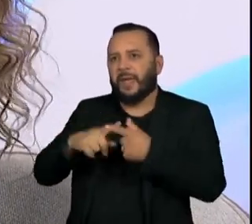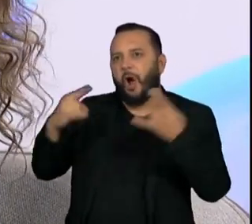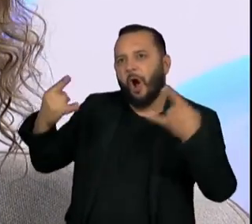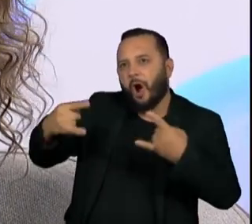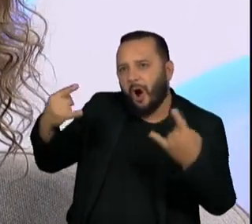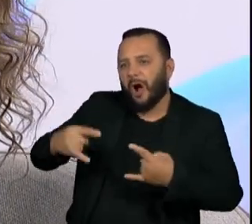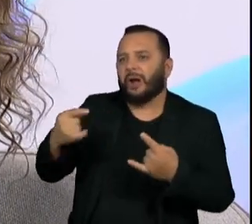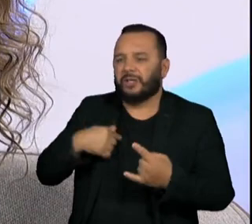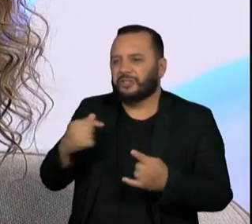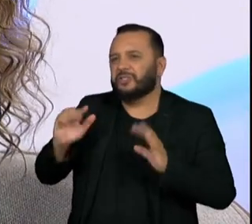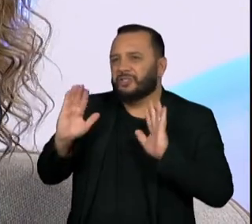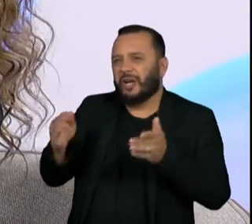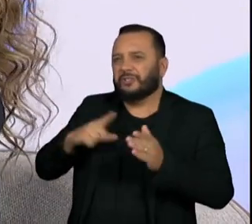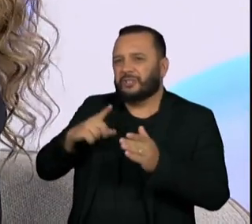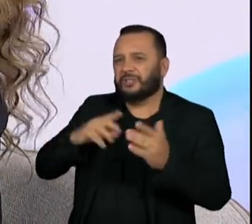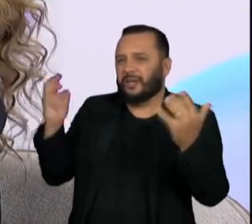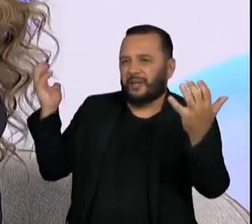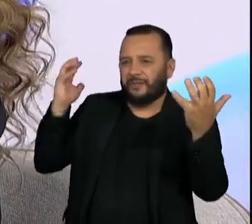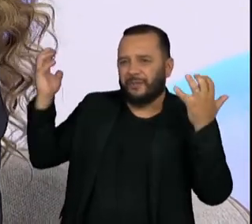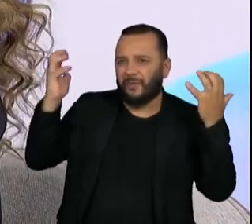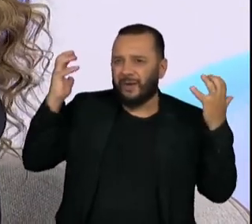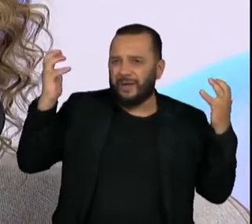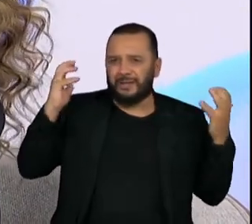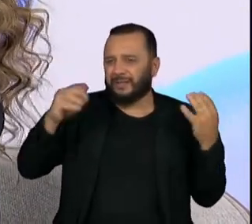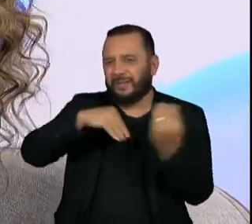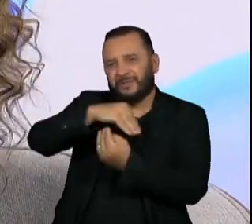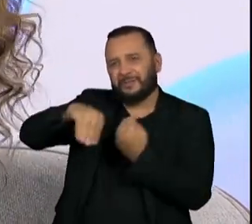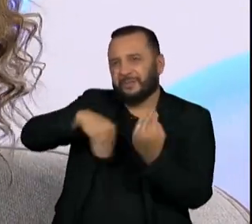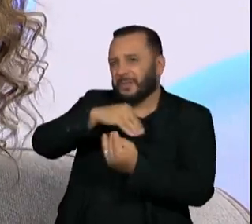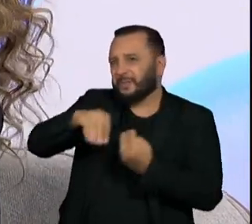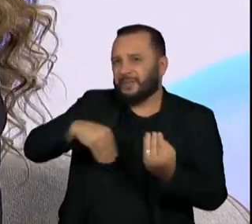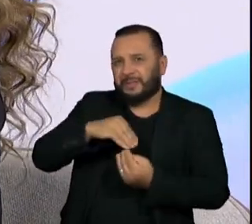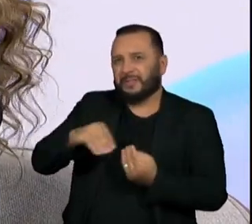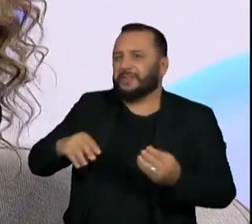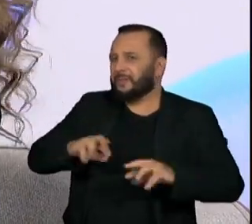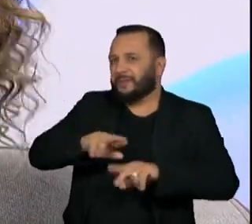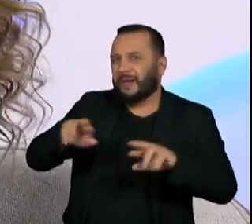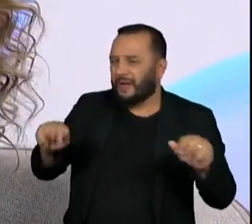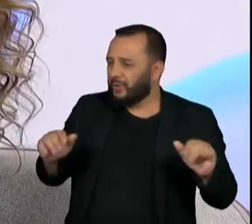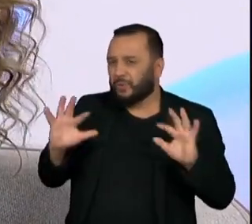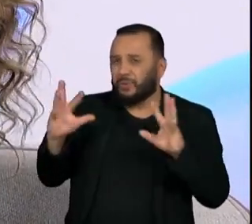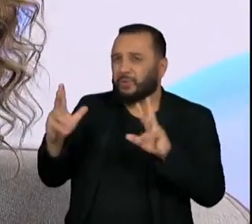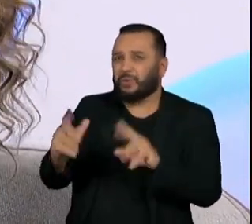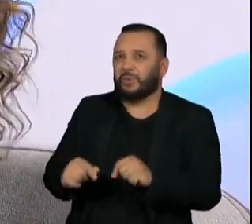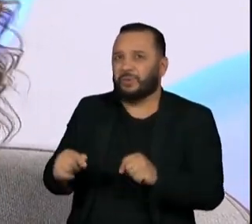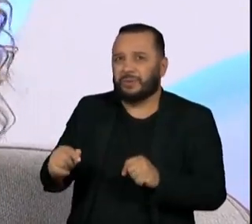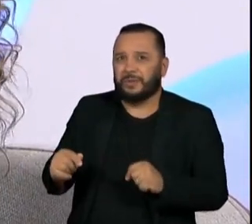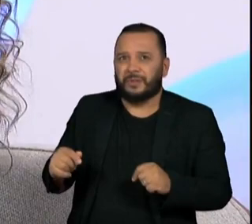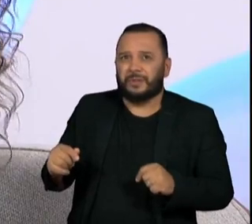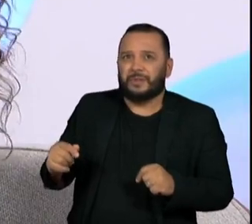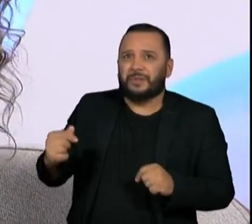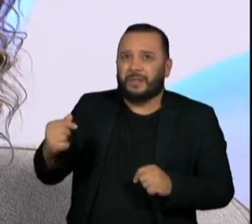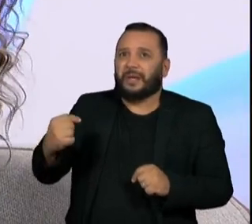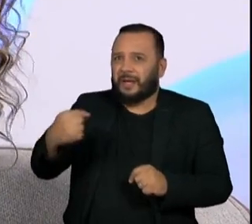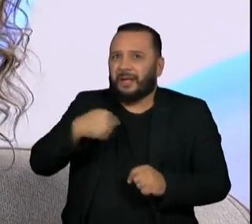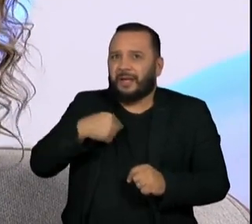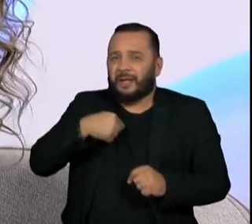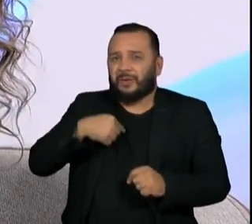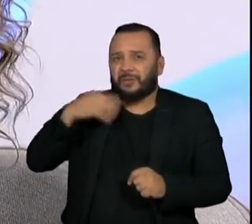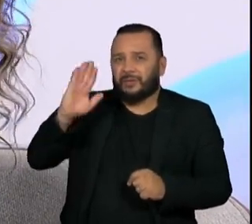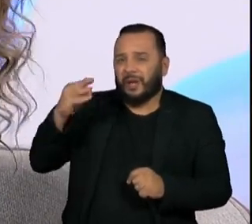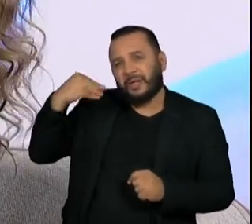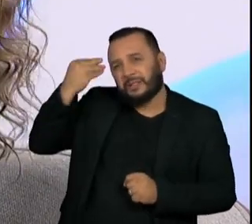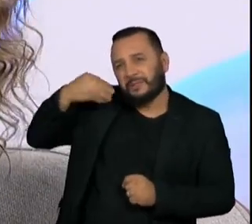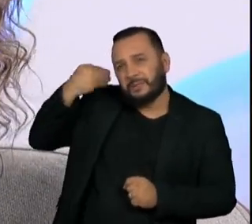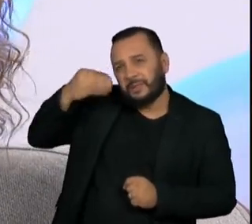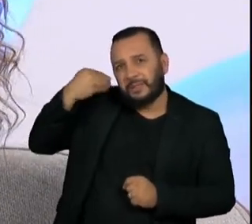quem dança a gente, Egberto de Monte, tudo, né? O grupo é Akitin, já tinha uma vivência